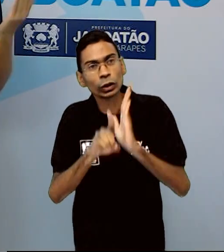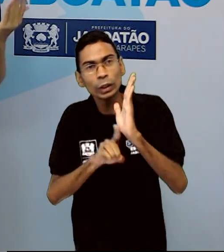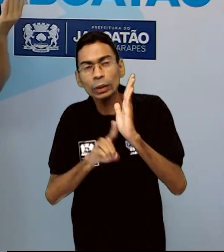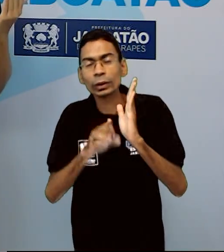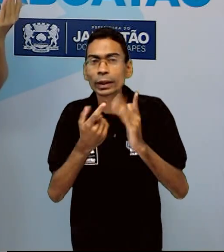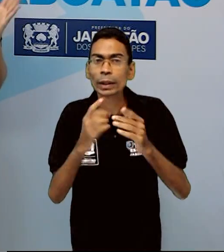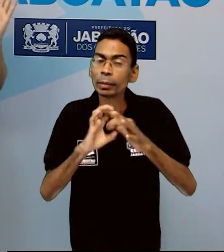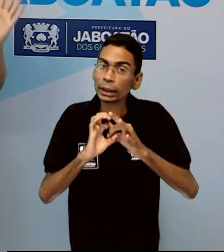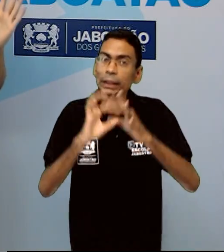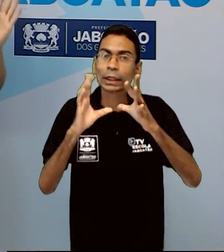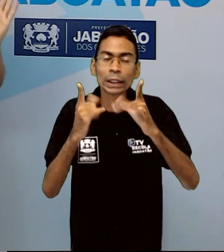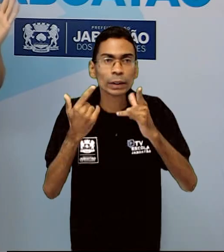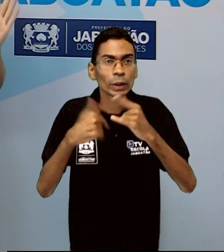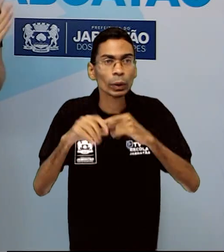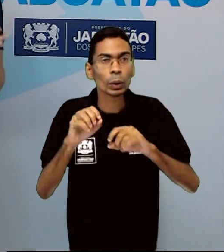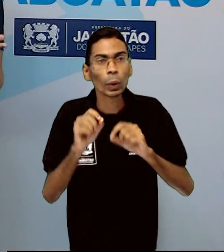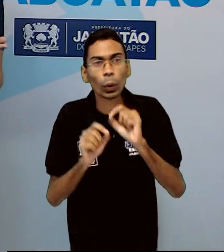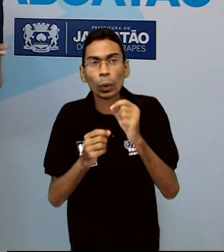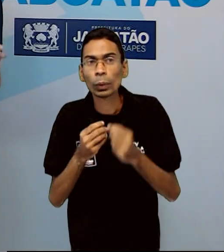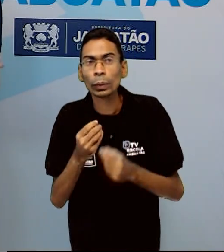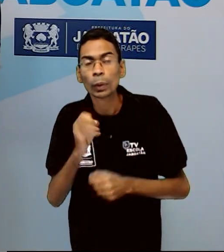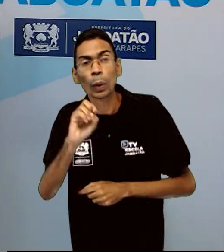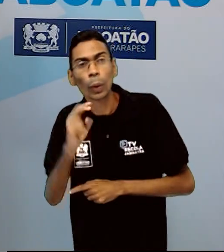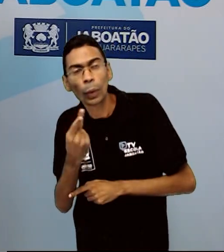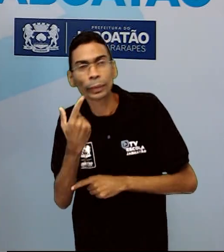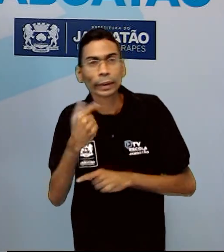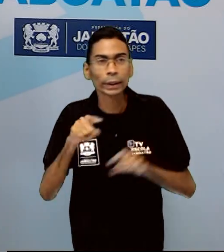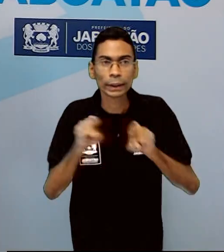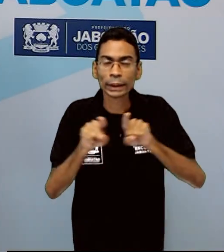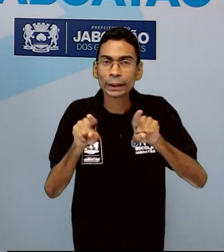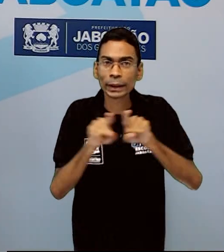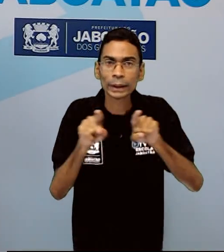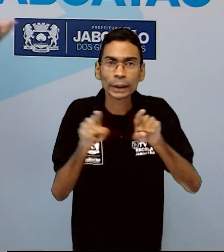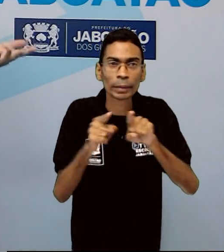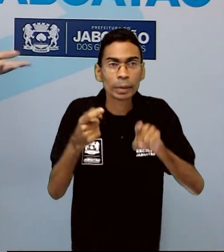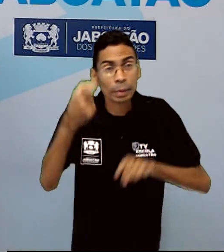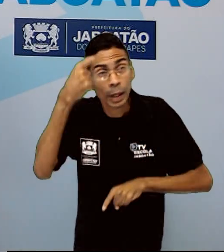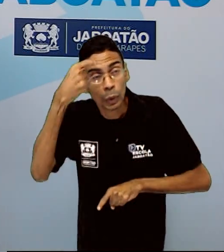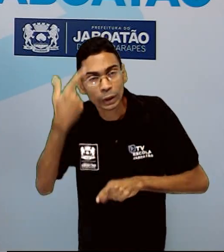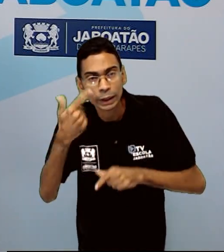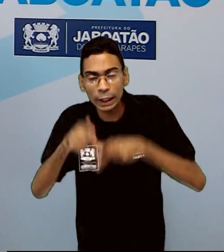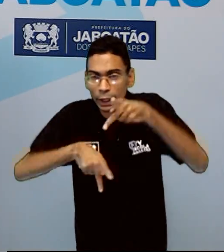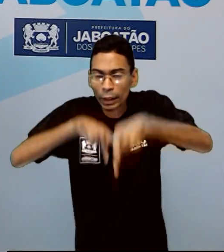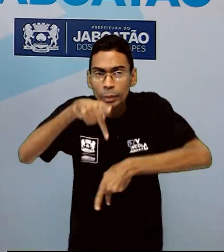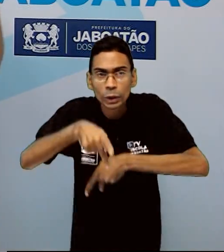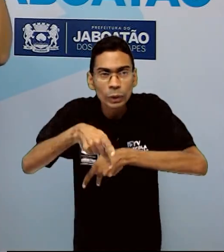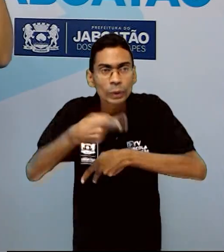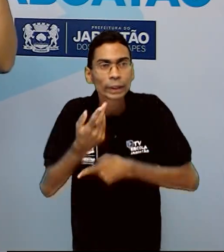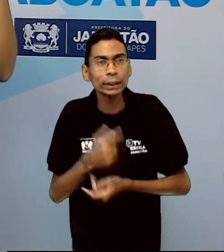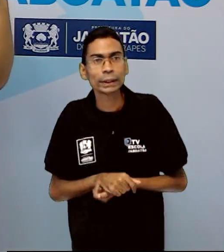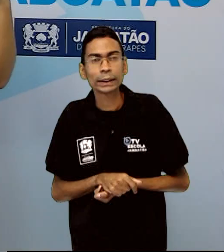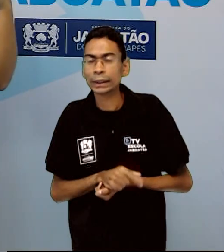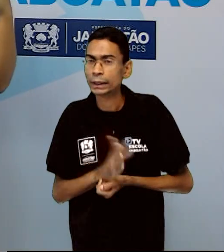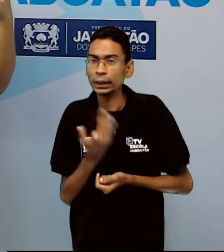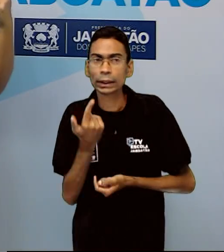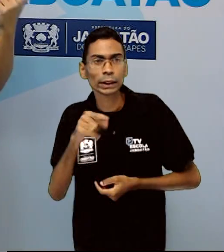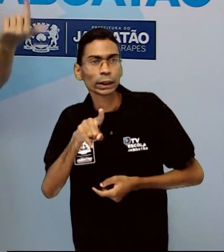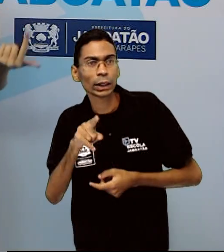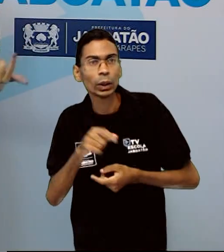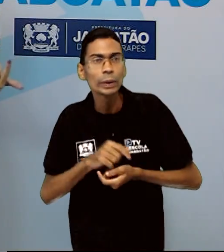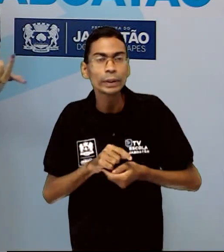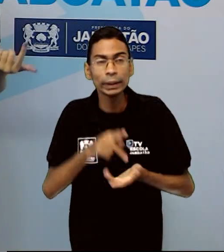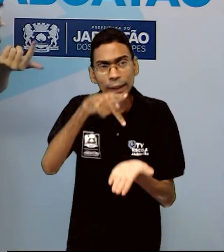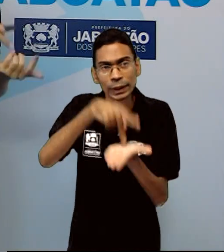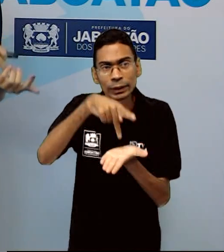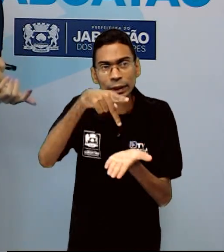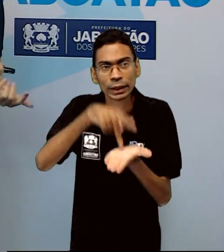consciência. Às vezes, algo não está na lei, não está naquele costume, daquela cultura, mas a sua própria consciência vai